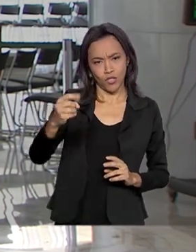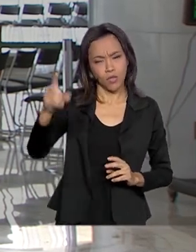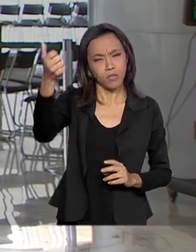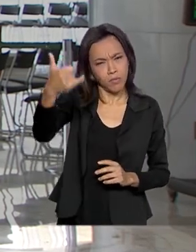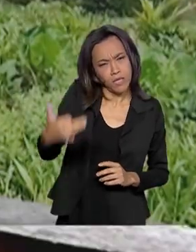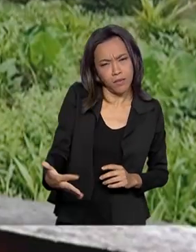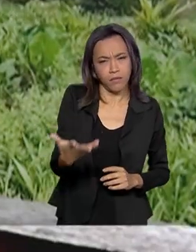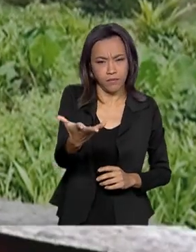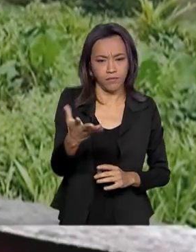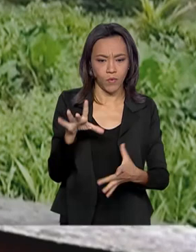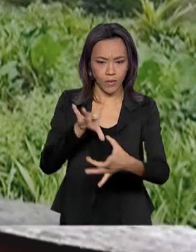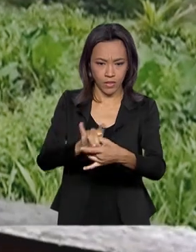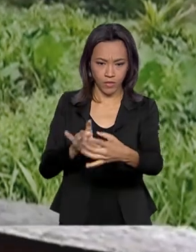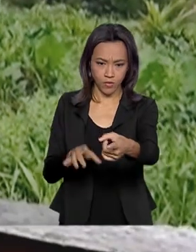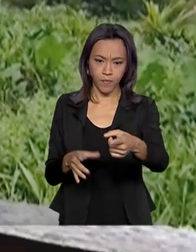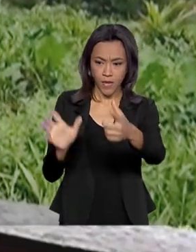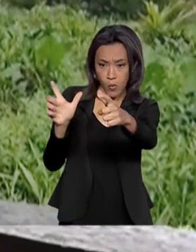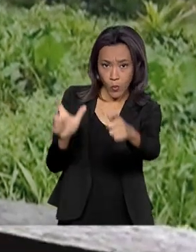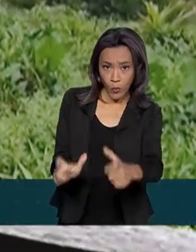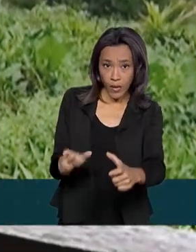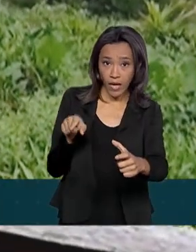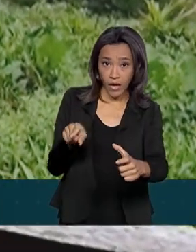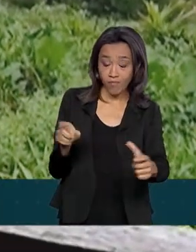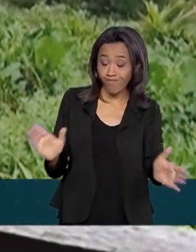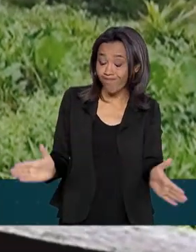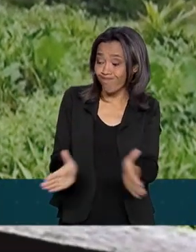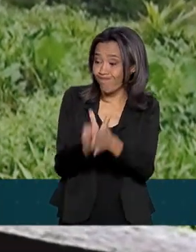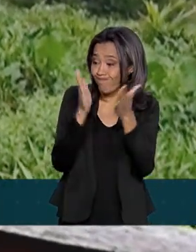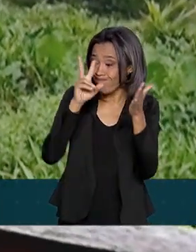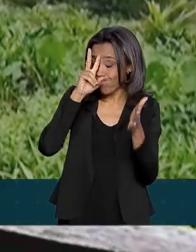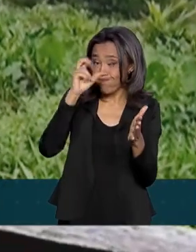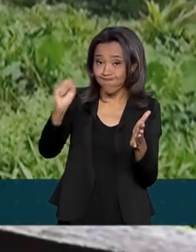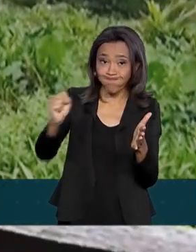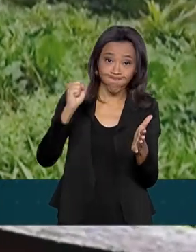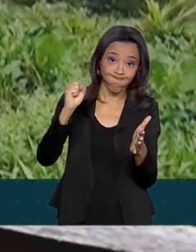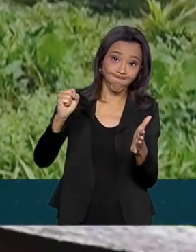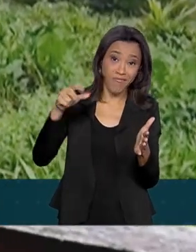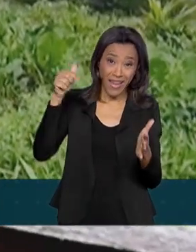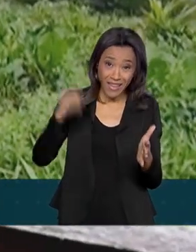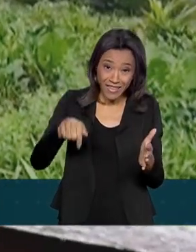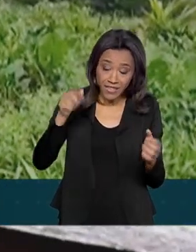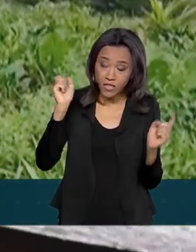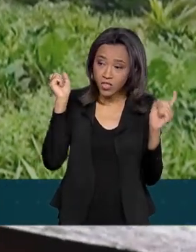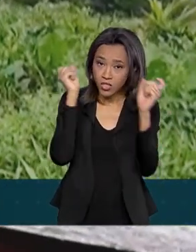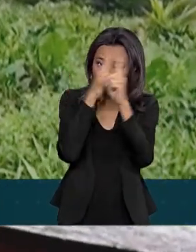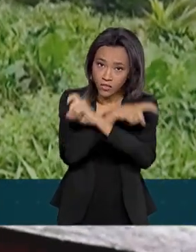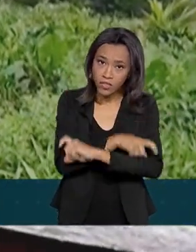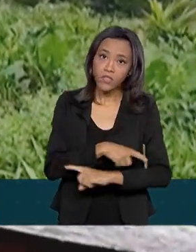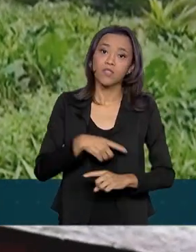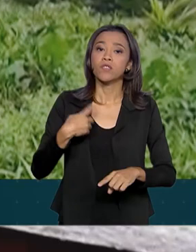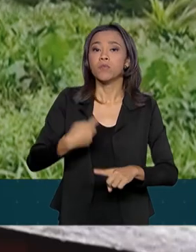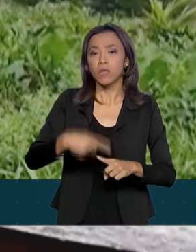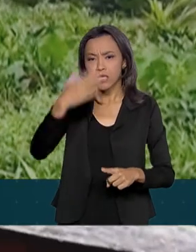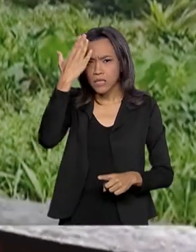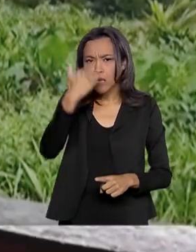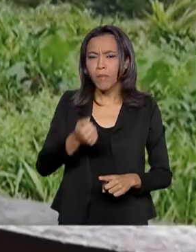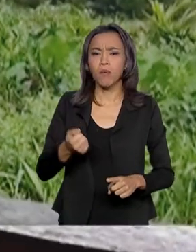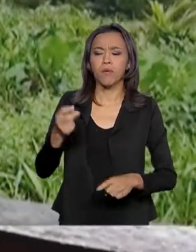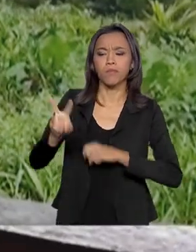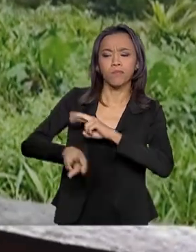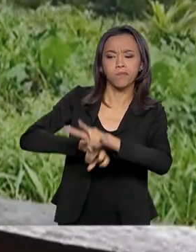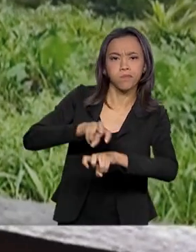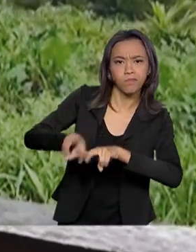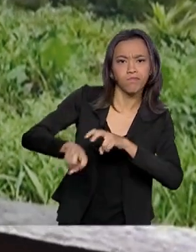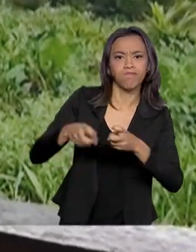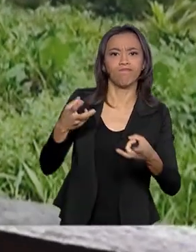É um lugar de extrema pobreza. Aqui no Marajó é difícil, pois sabemos que existe exploração sexual,